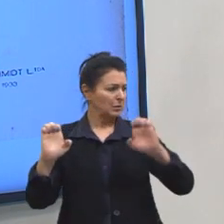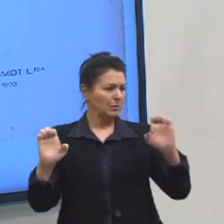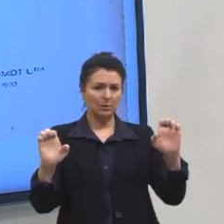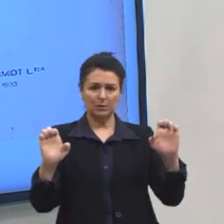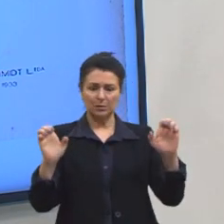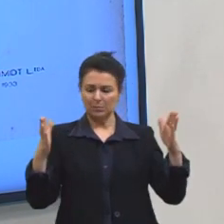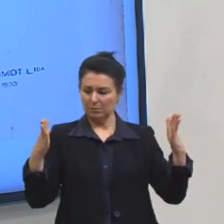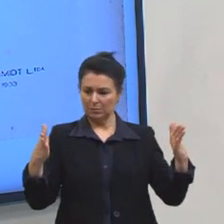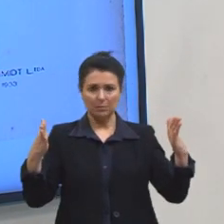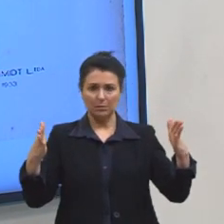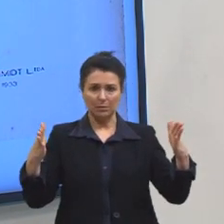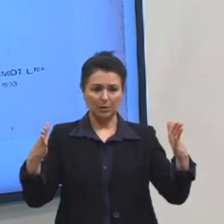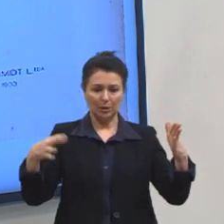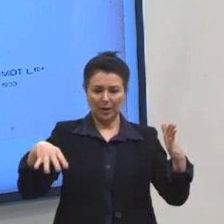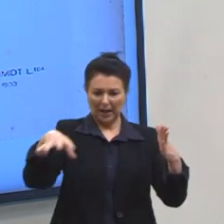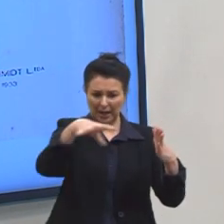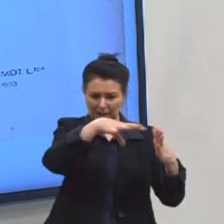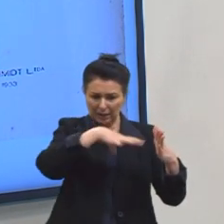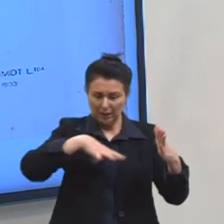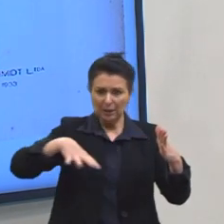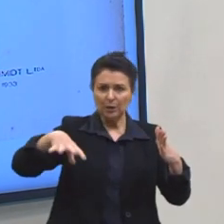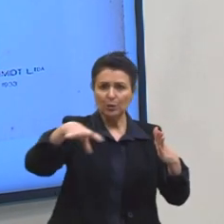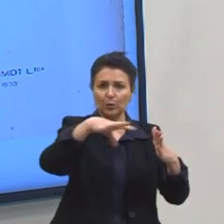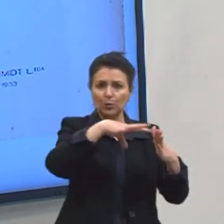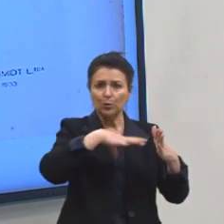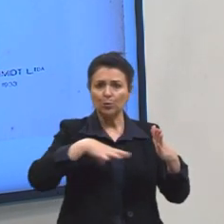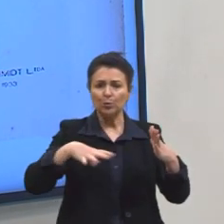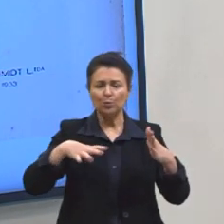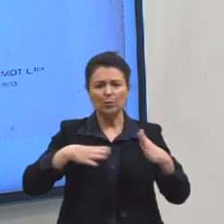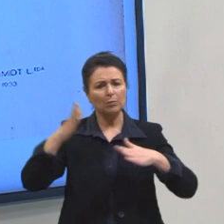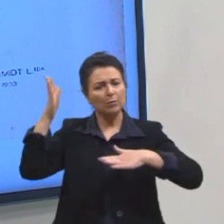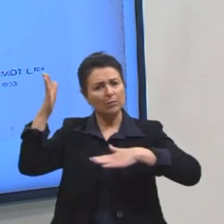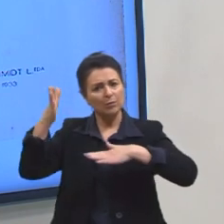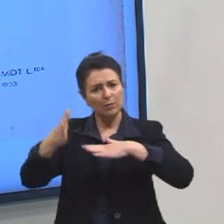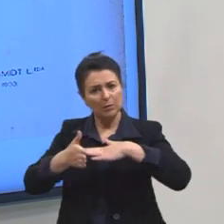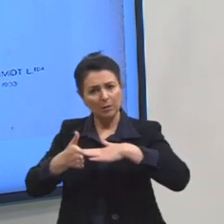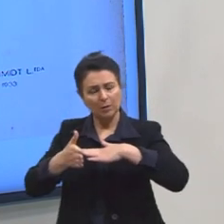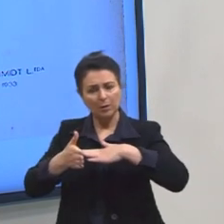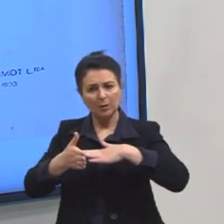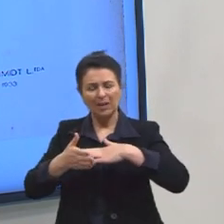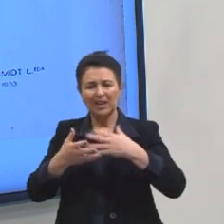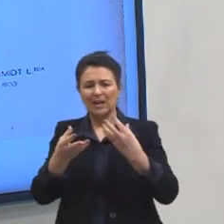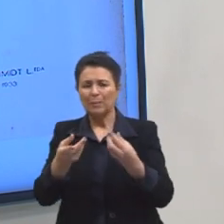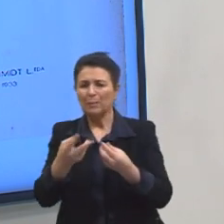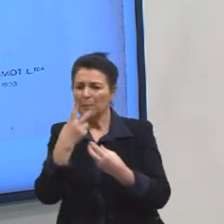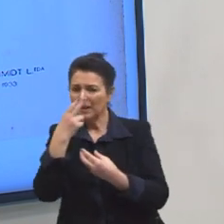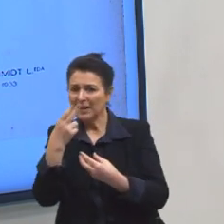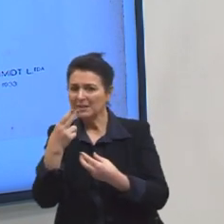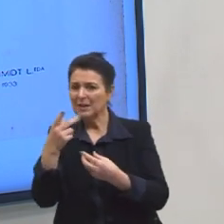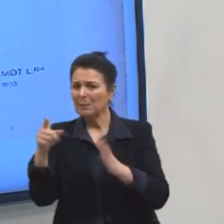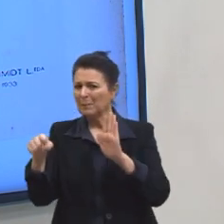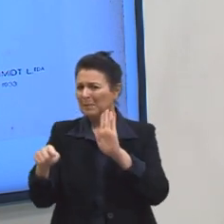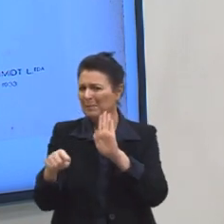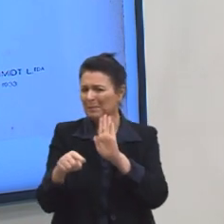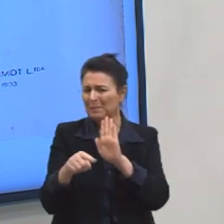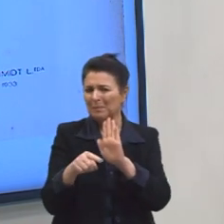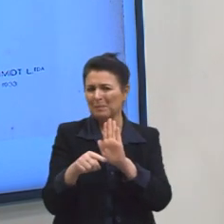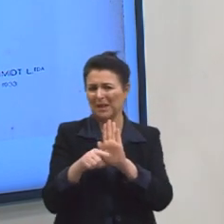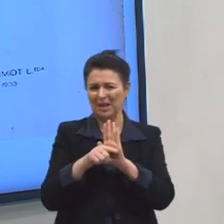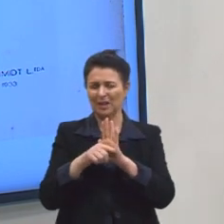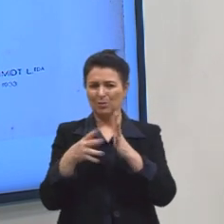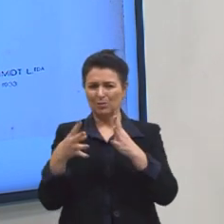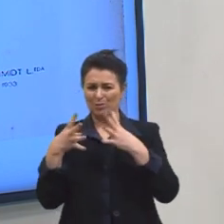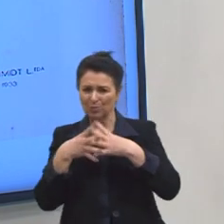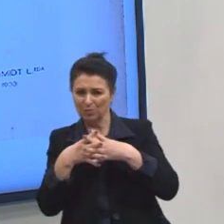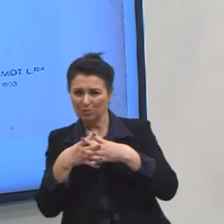tende a amolecer-se em contemporizações, a adocicar-se em transigências, que o senhor